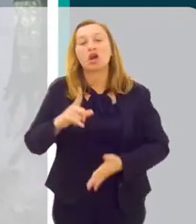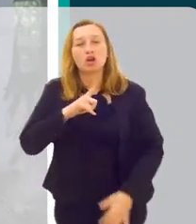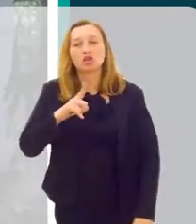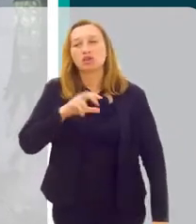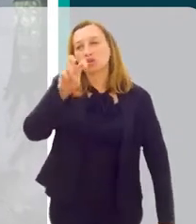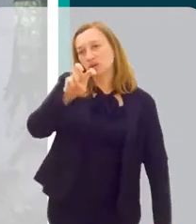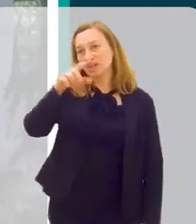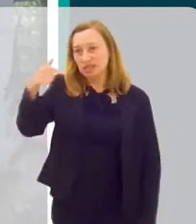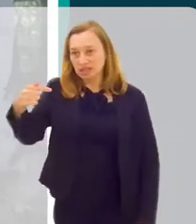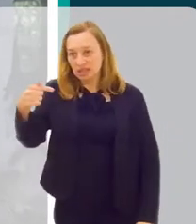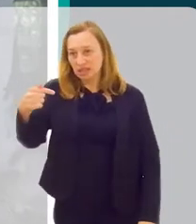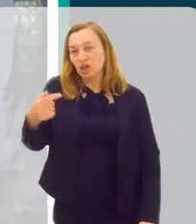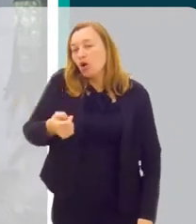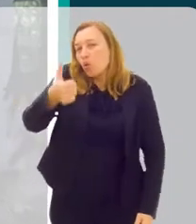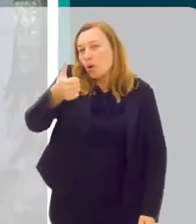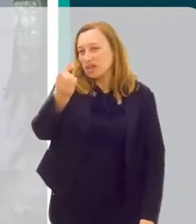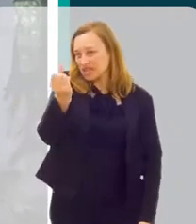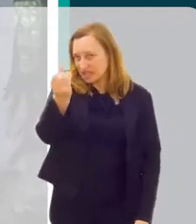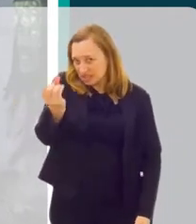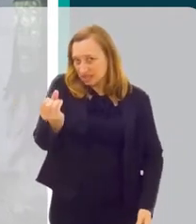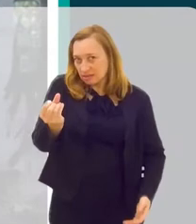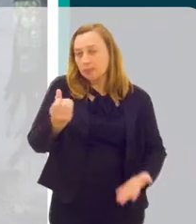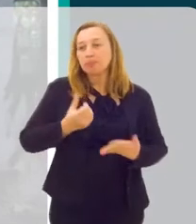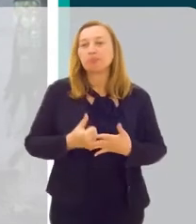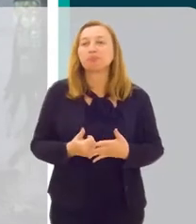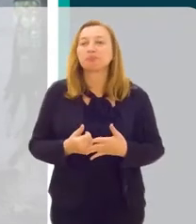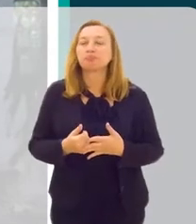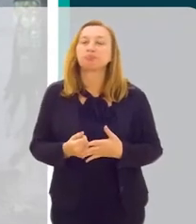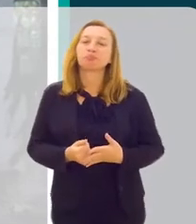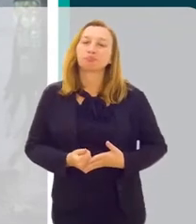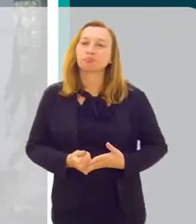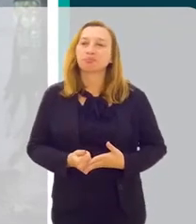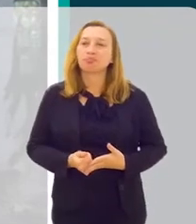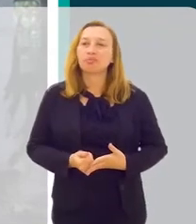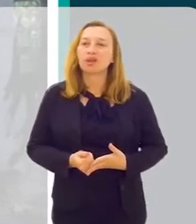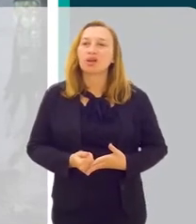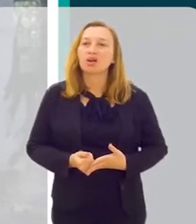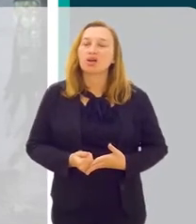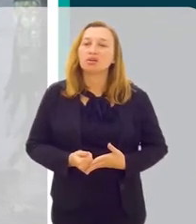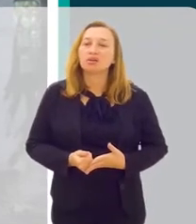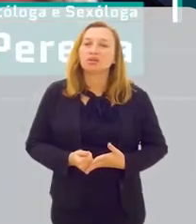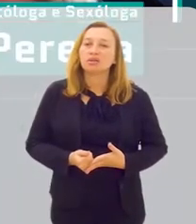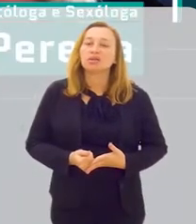exemplo, eu tenho 57 anos, estou com quase 60 anos. Ou seja,